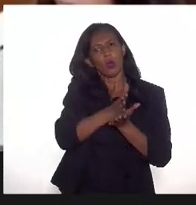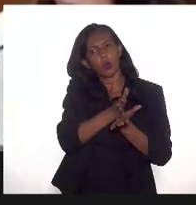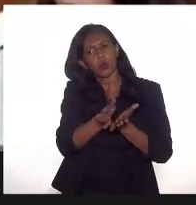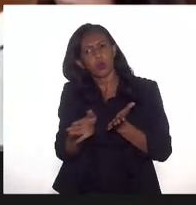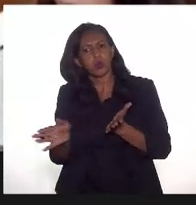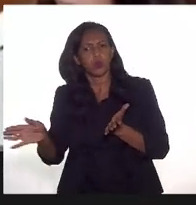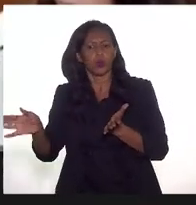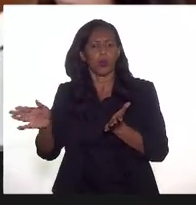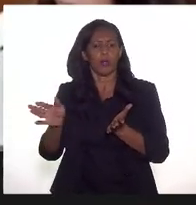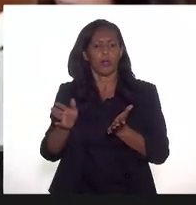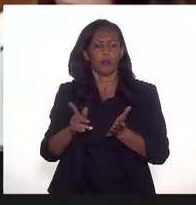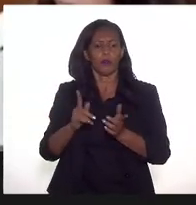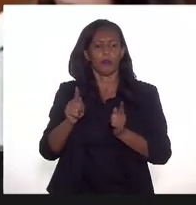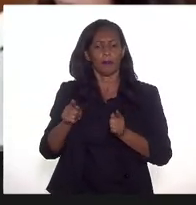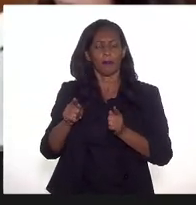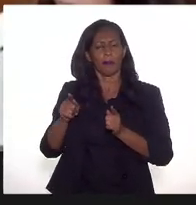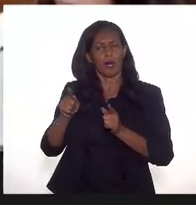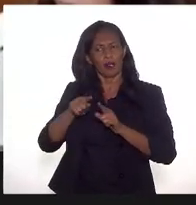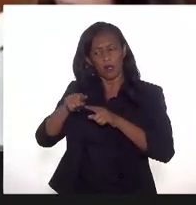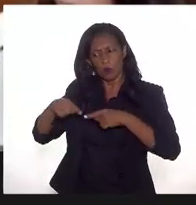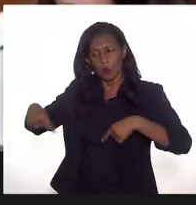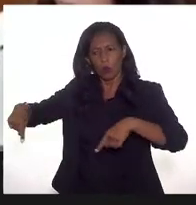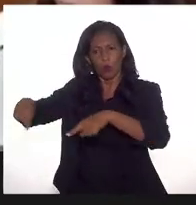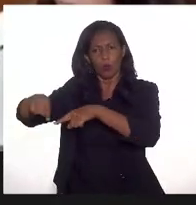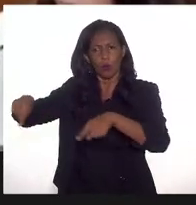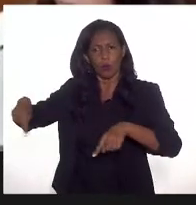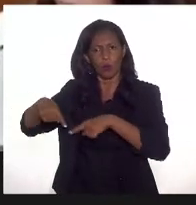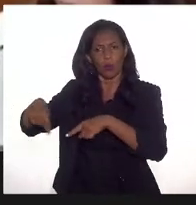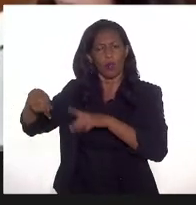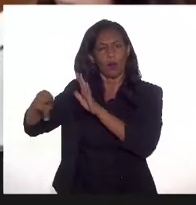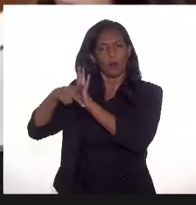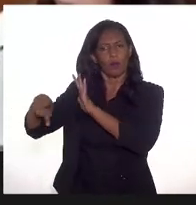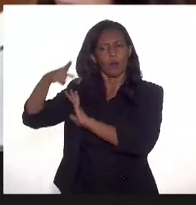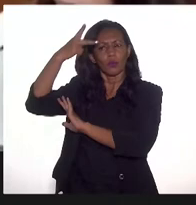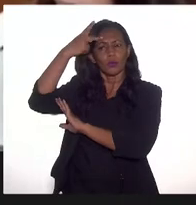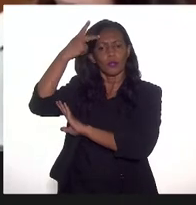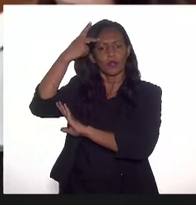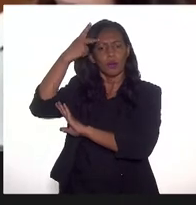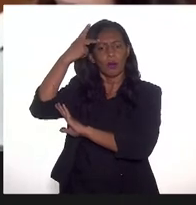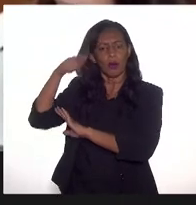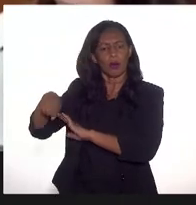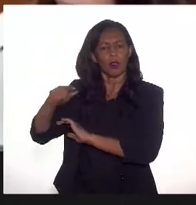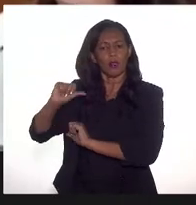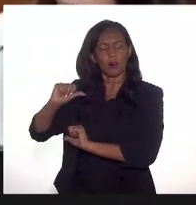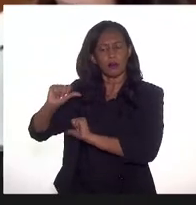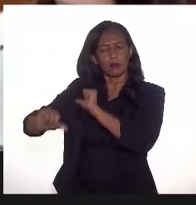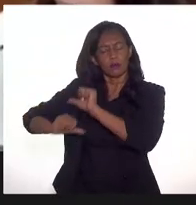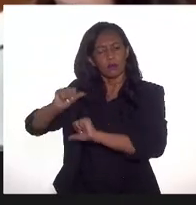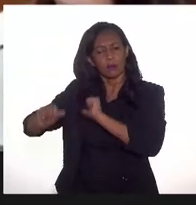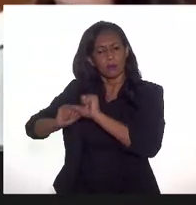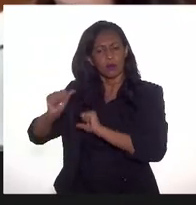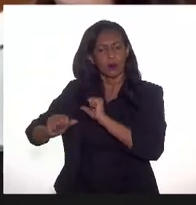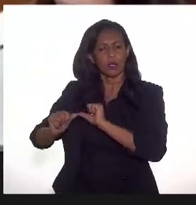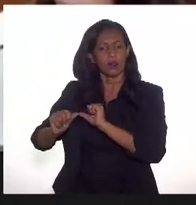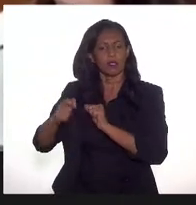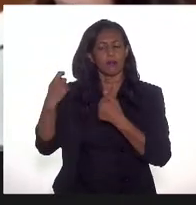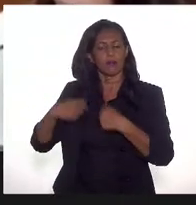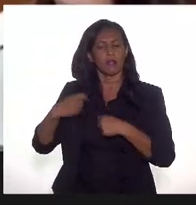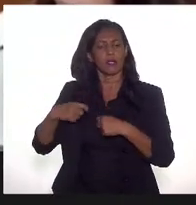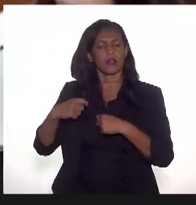para aquele polo de Caraguatatuba, pois até essa alteração teria que sempre se processar